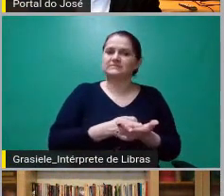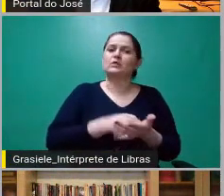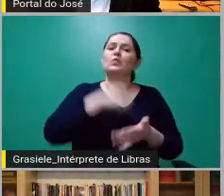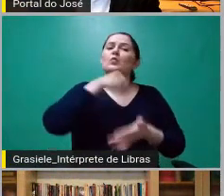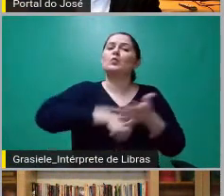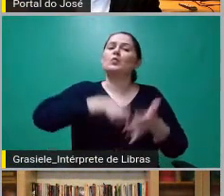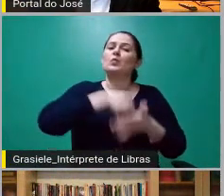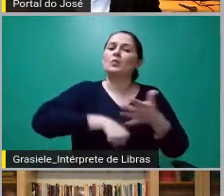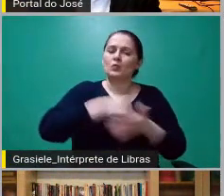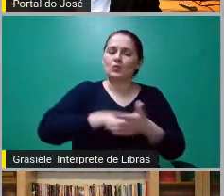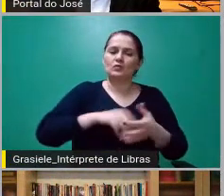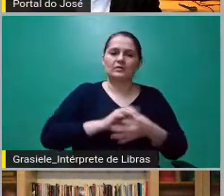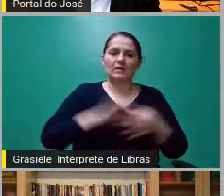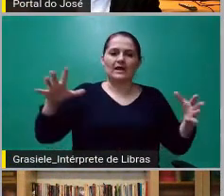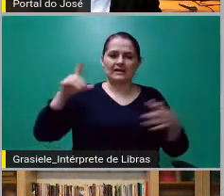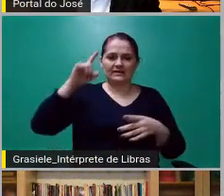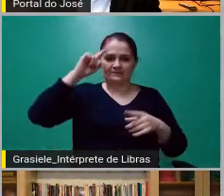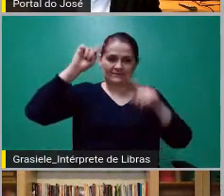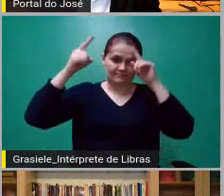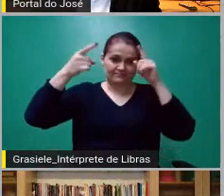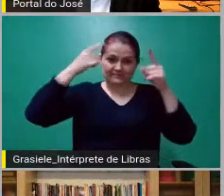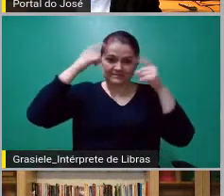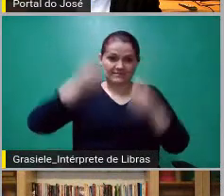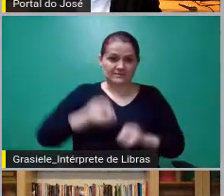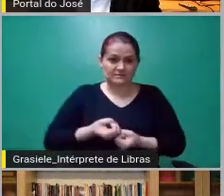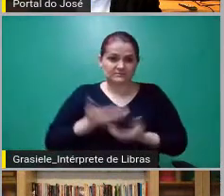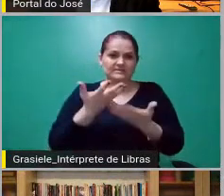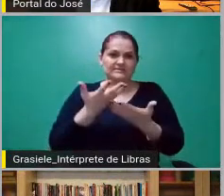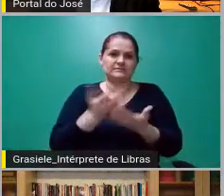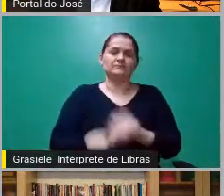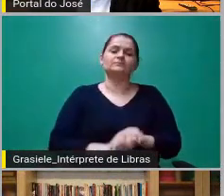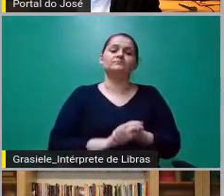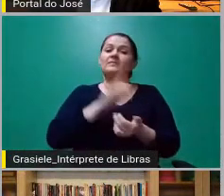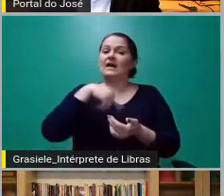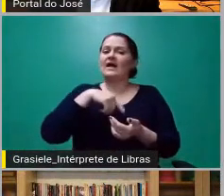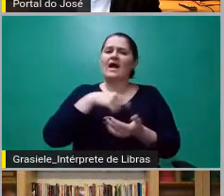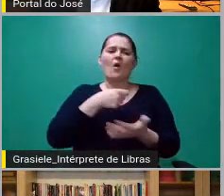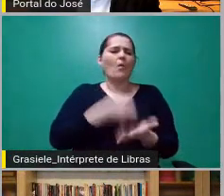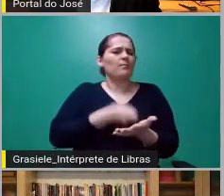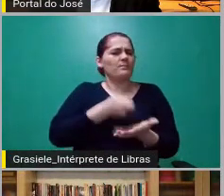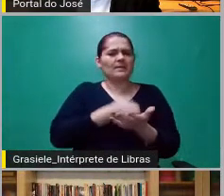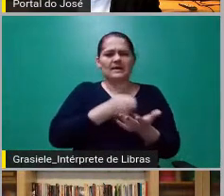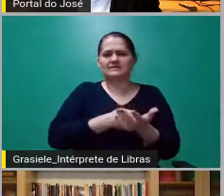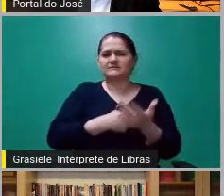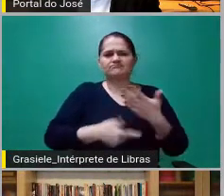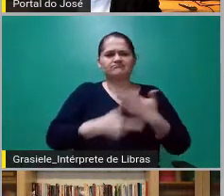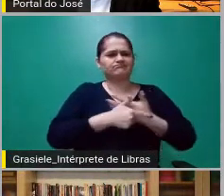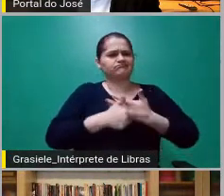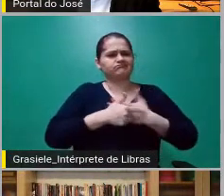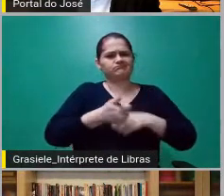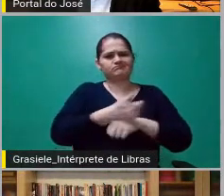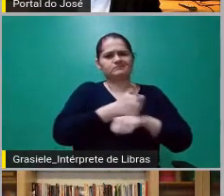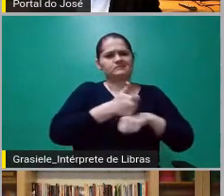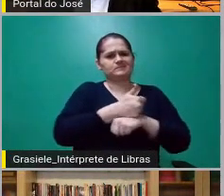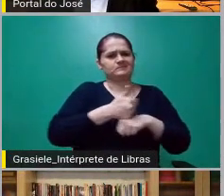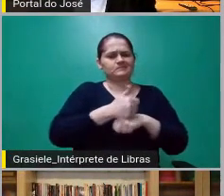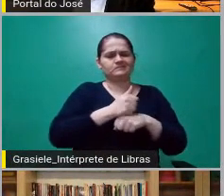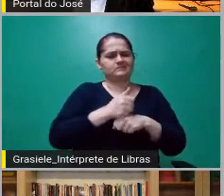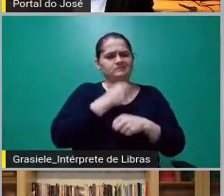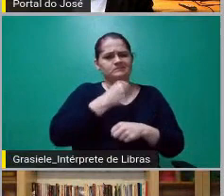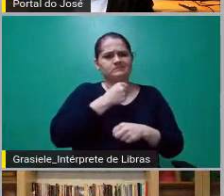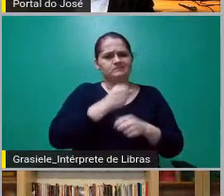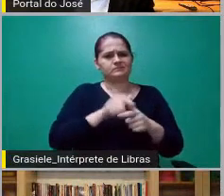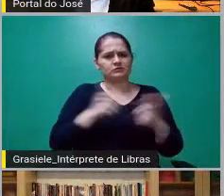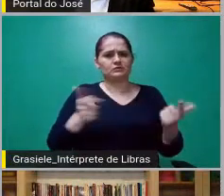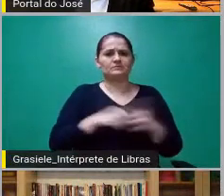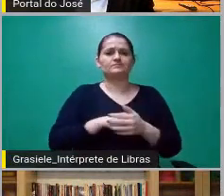liberdade de pensamento e expressão. Um dos primeiros deveres do jornalista é esse aí. O segundo, em ordem